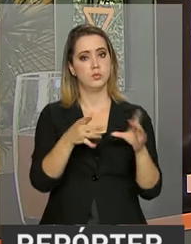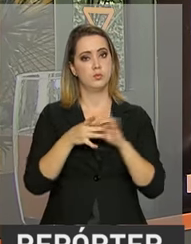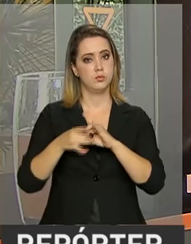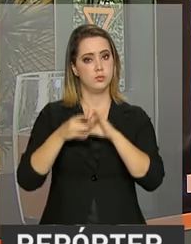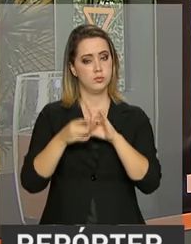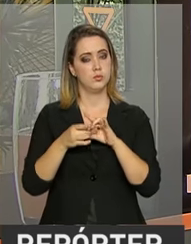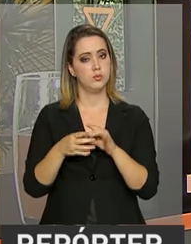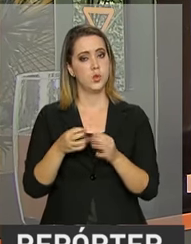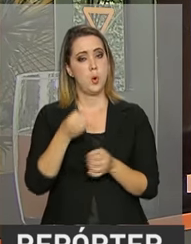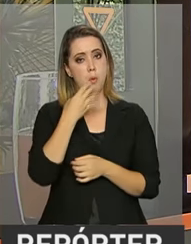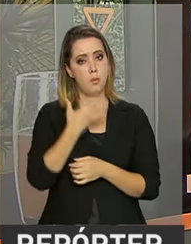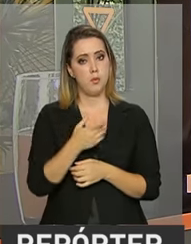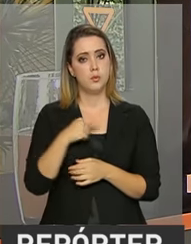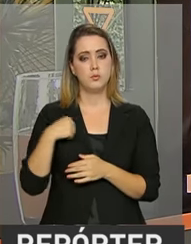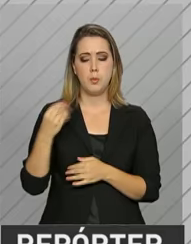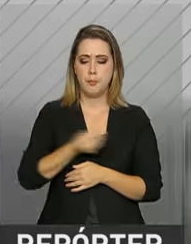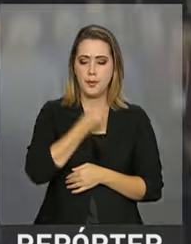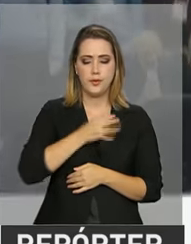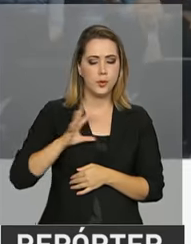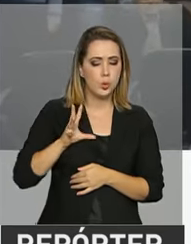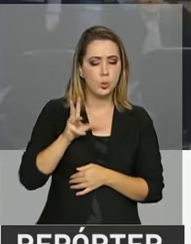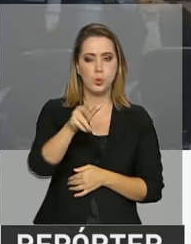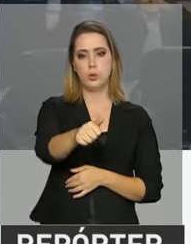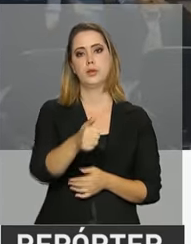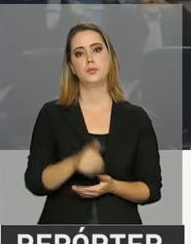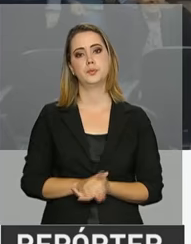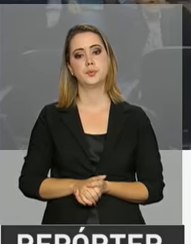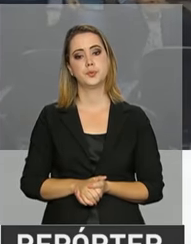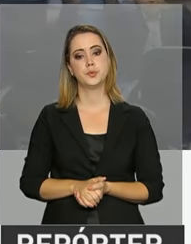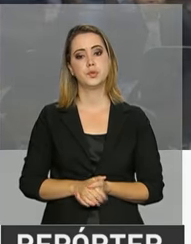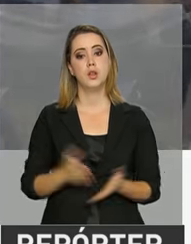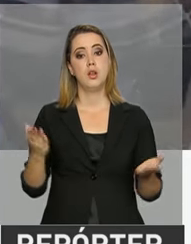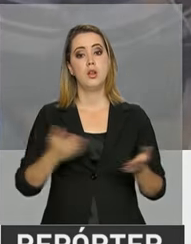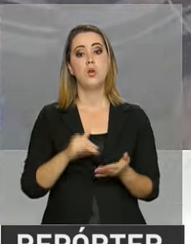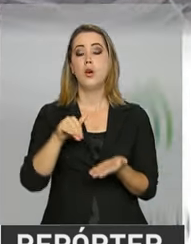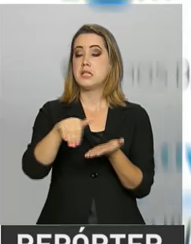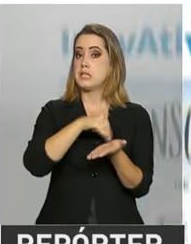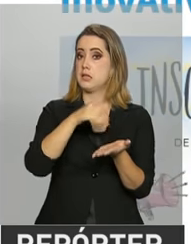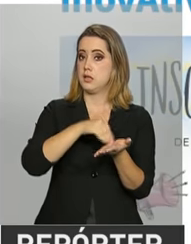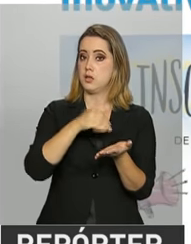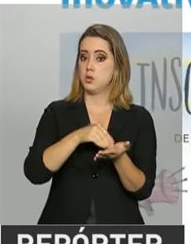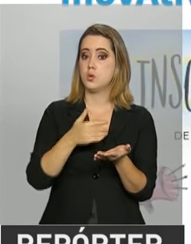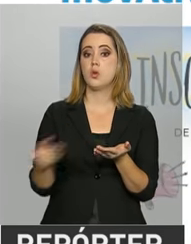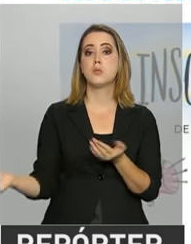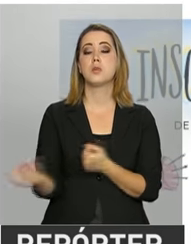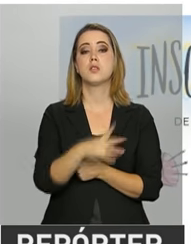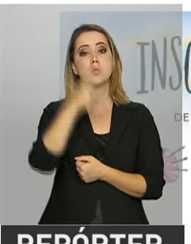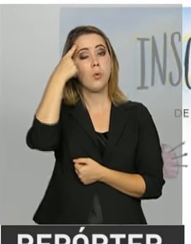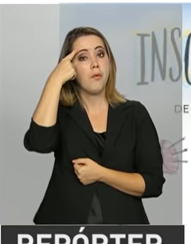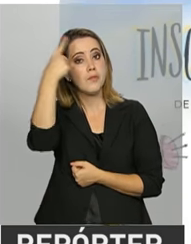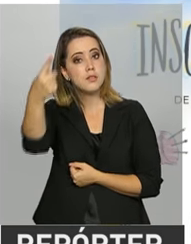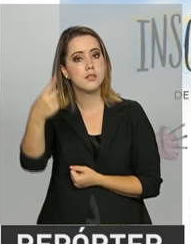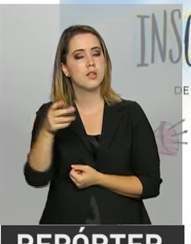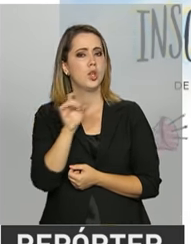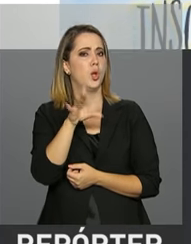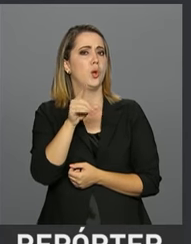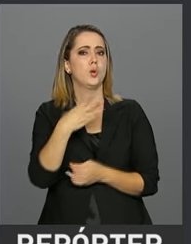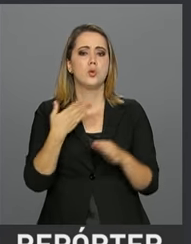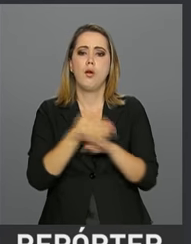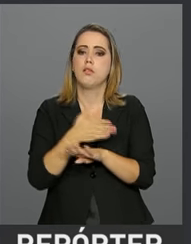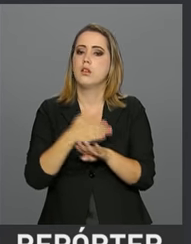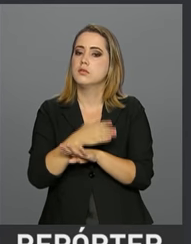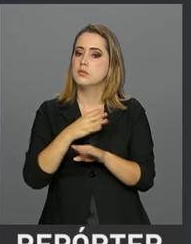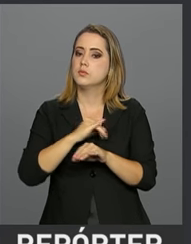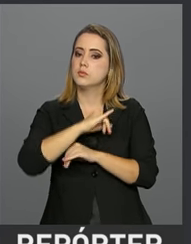boas para o resto da vida. Agora o programa está com inscrições abertas para novas ideias. Basta acessar o